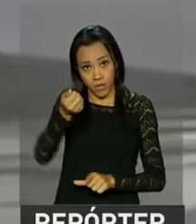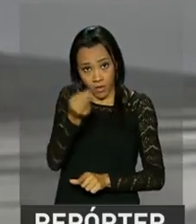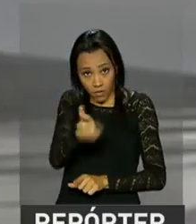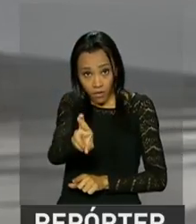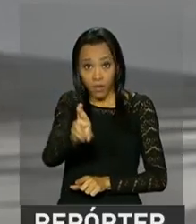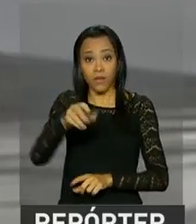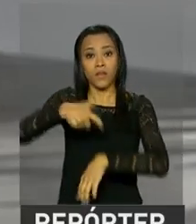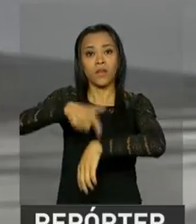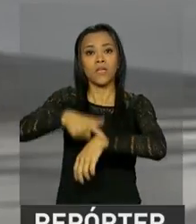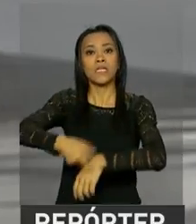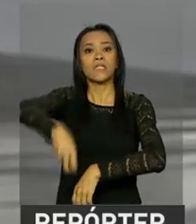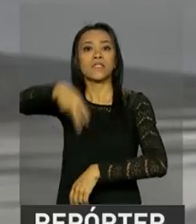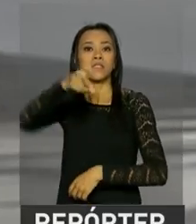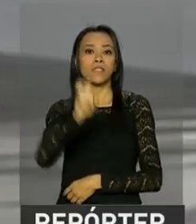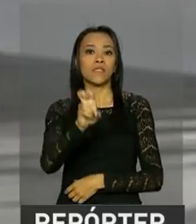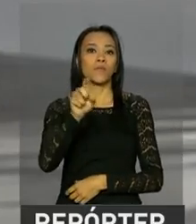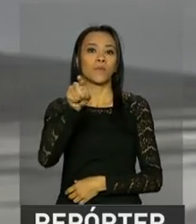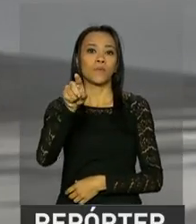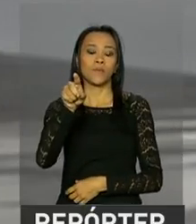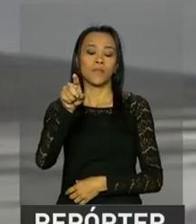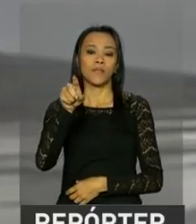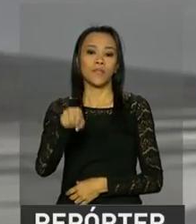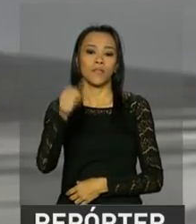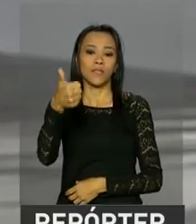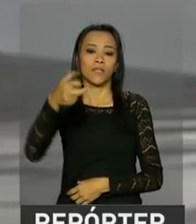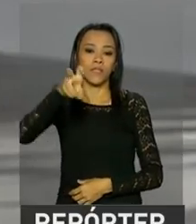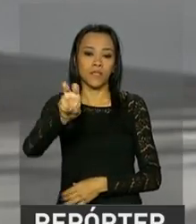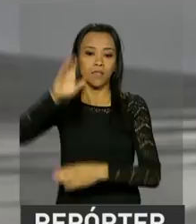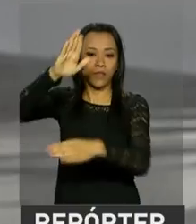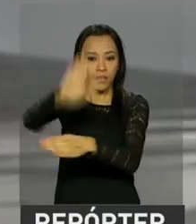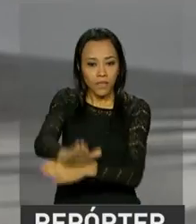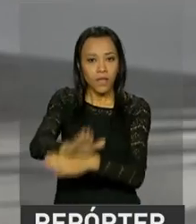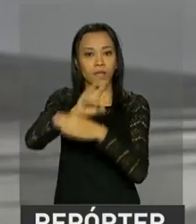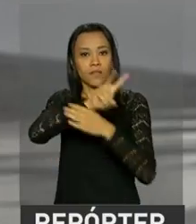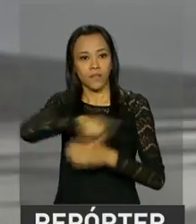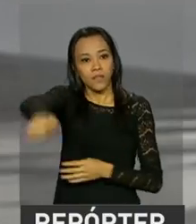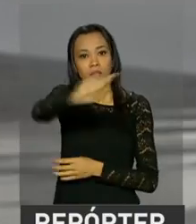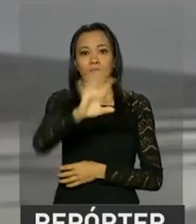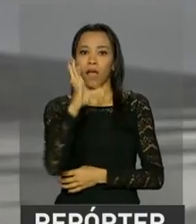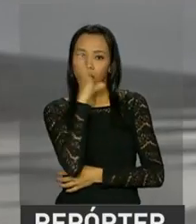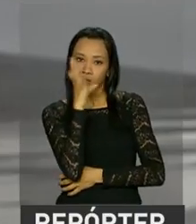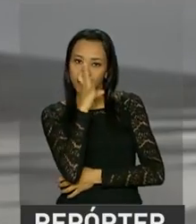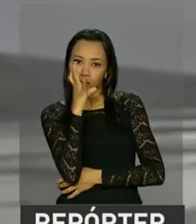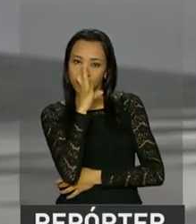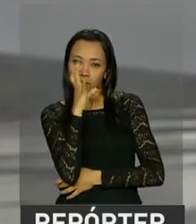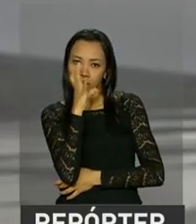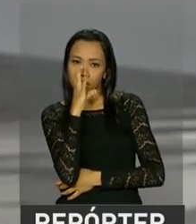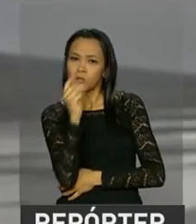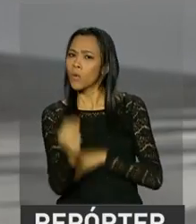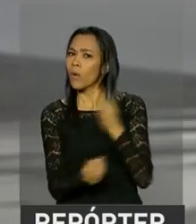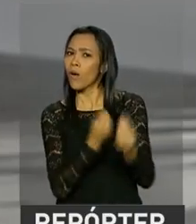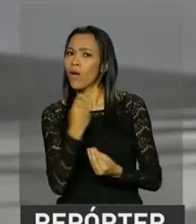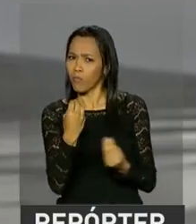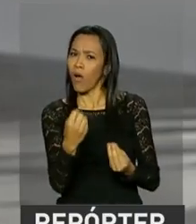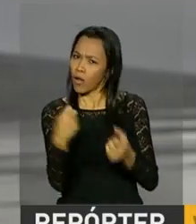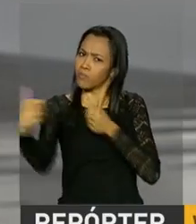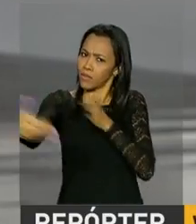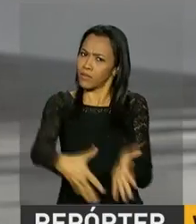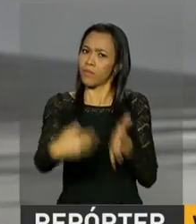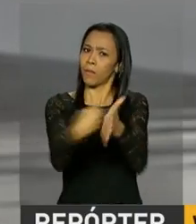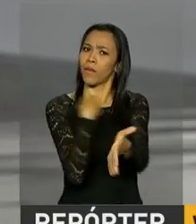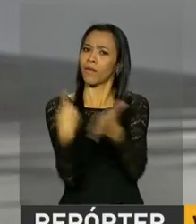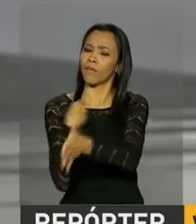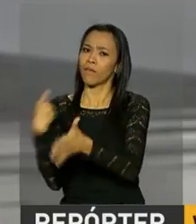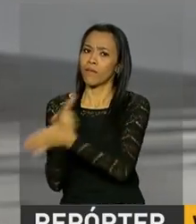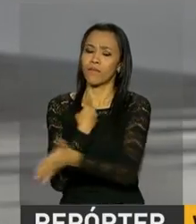partir das 5h15 da tarde. E o telespectador vai poder participar enviando perguntas pelo WhatsApp